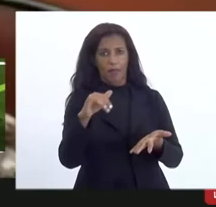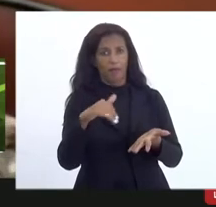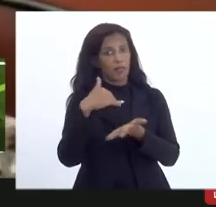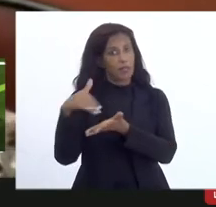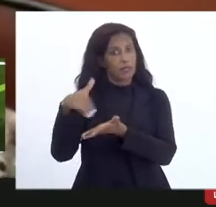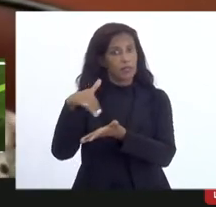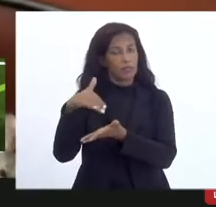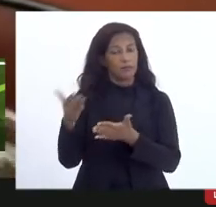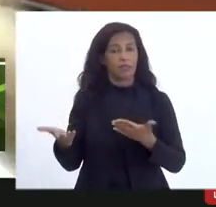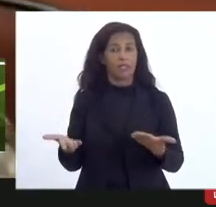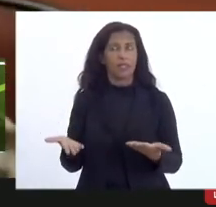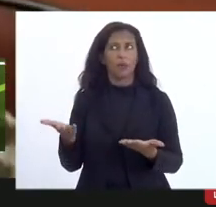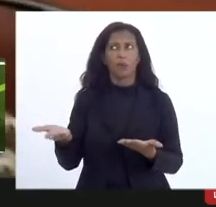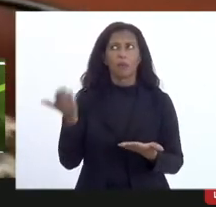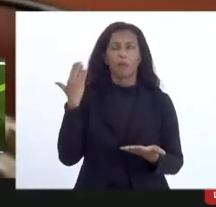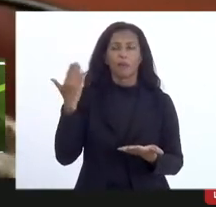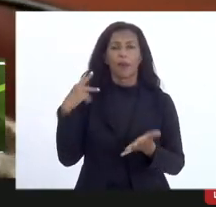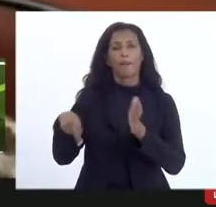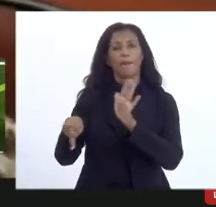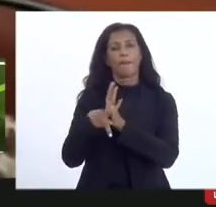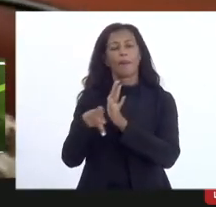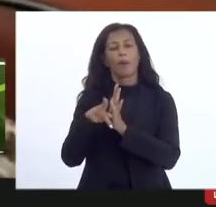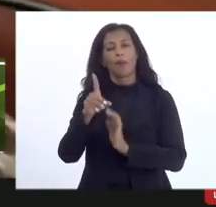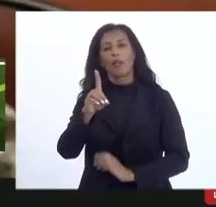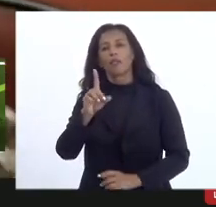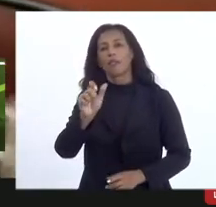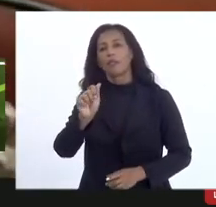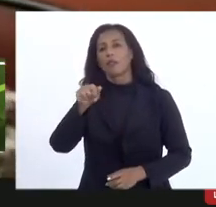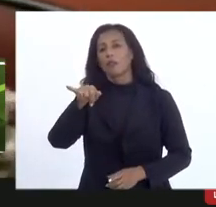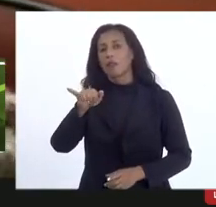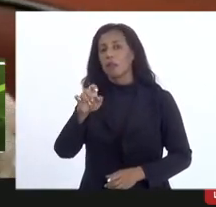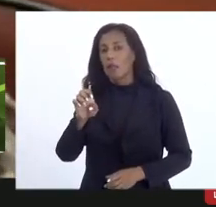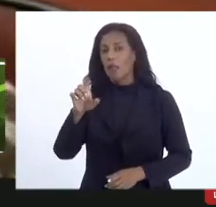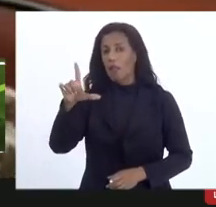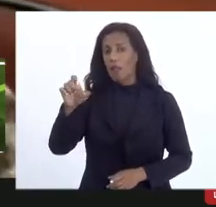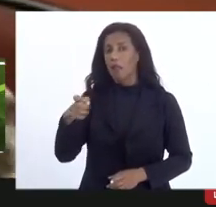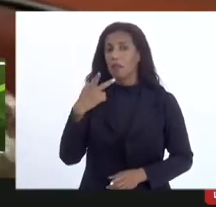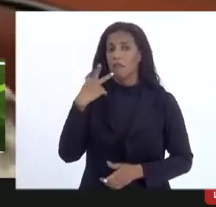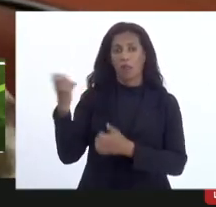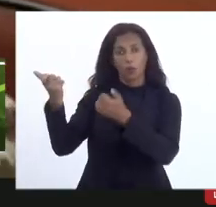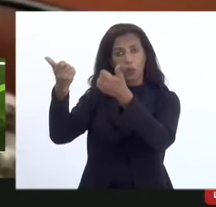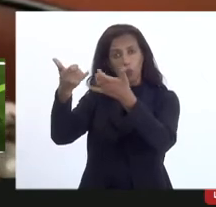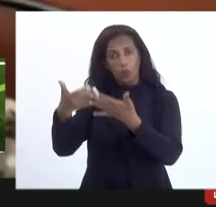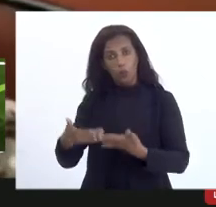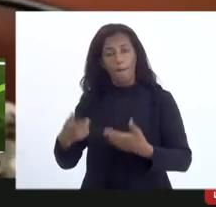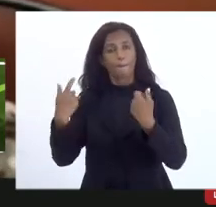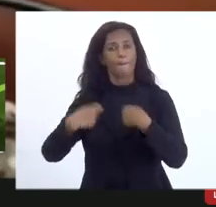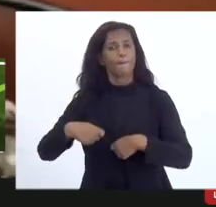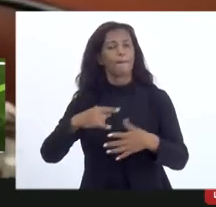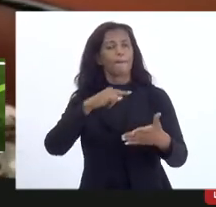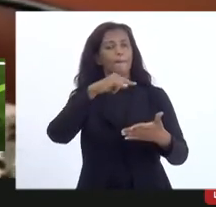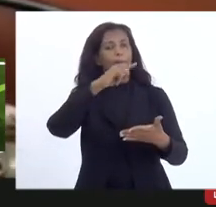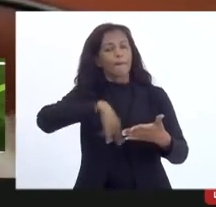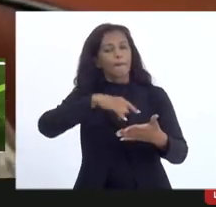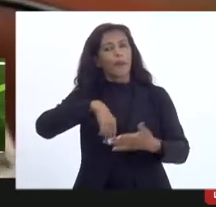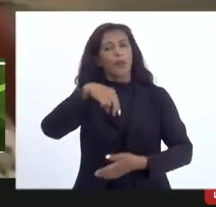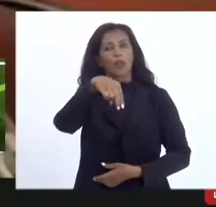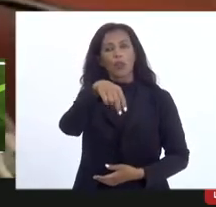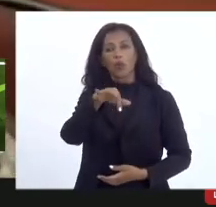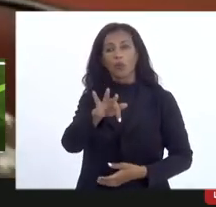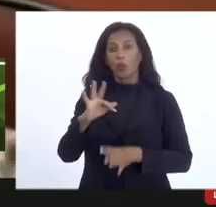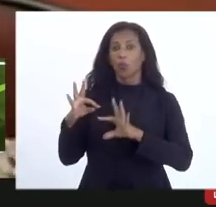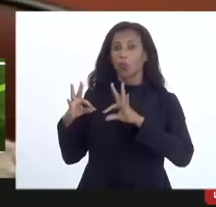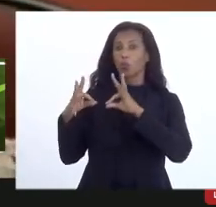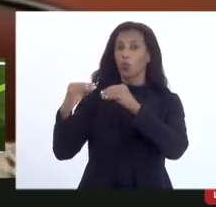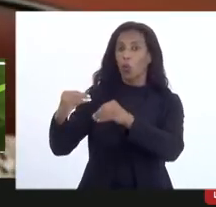secretaria então na época a própria secretária Danieli comentou isso que era que precisava das notas de toda